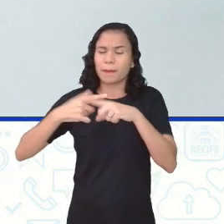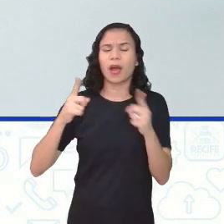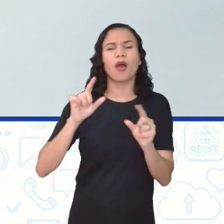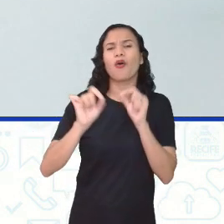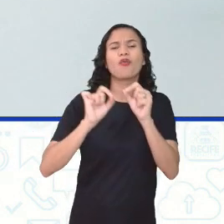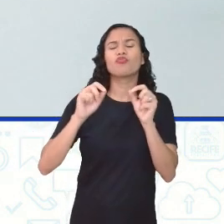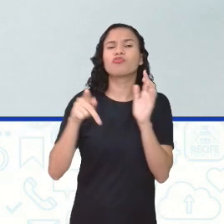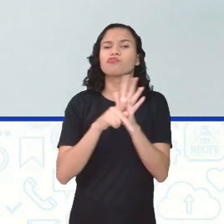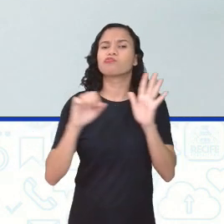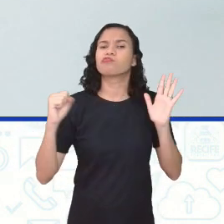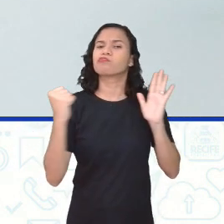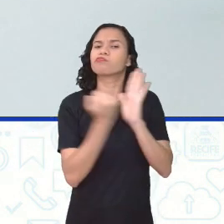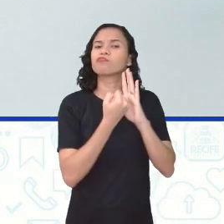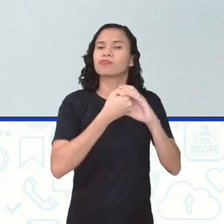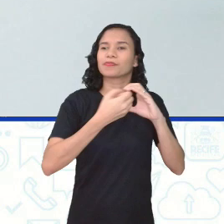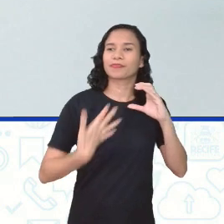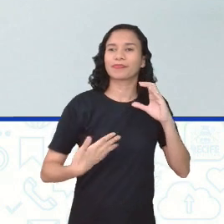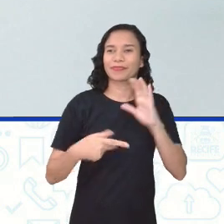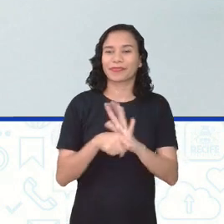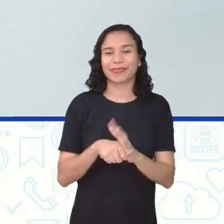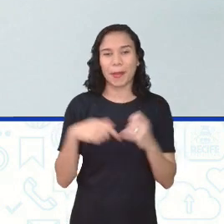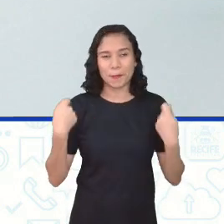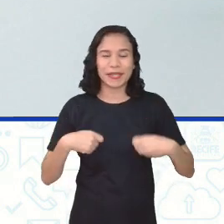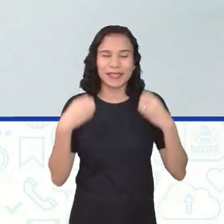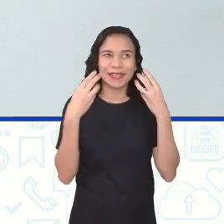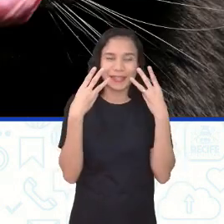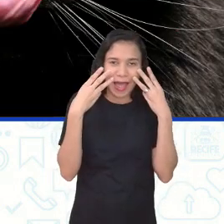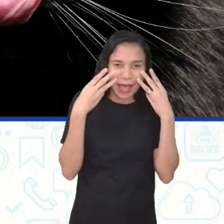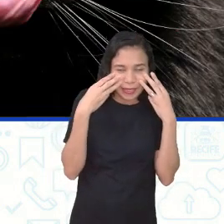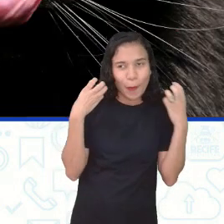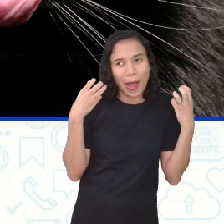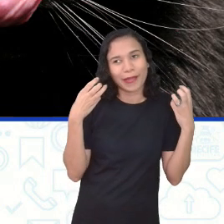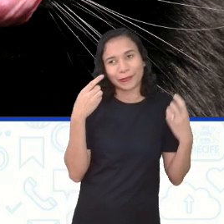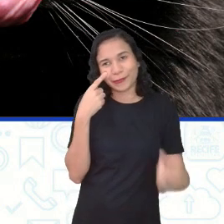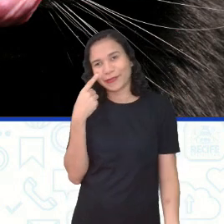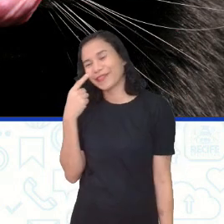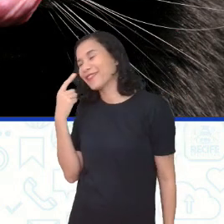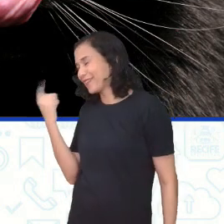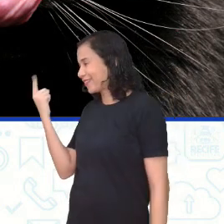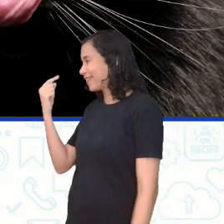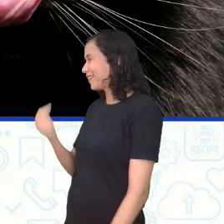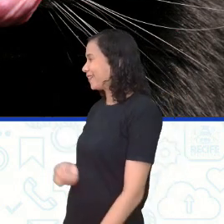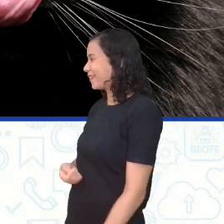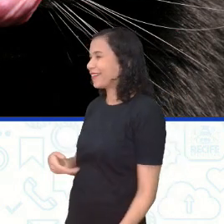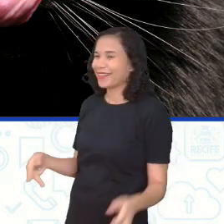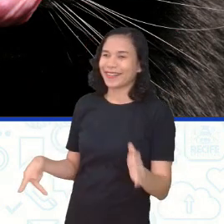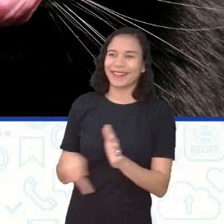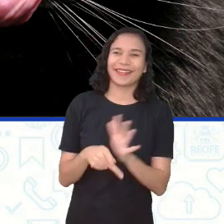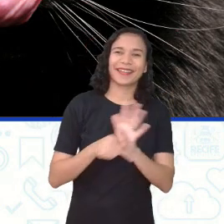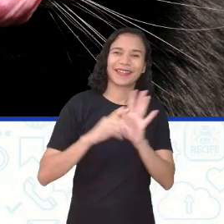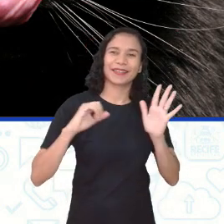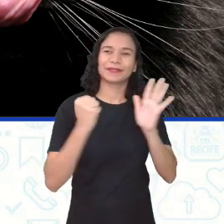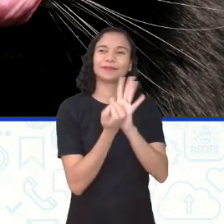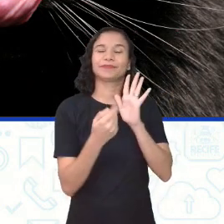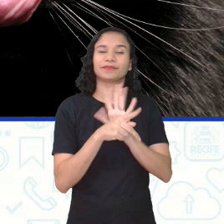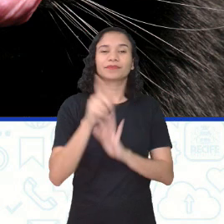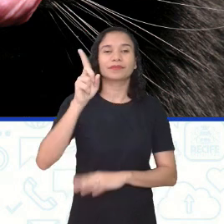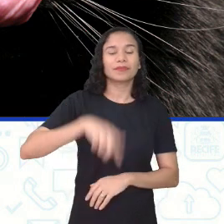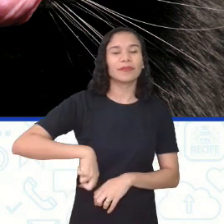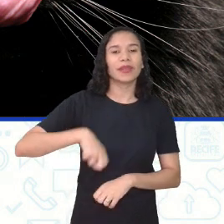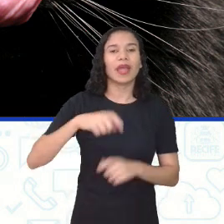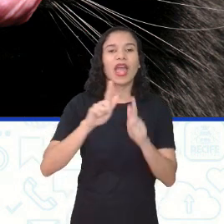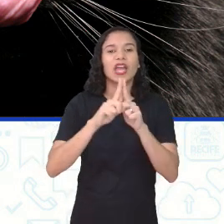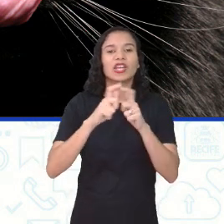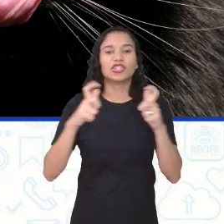marcas da oralidade? Eu não resisto a botar gatinhos, luz, é isso. Ó, as marcas da oralidade são traços de